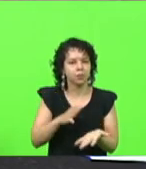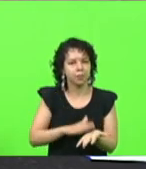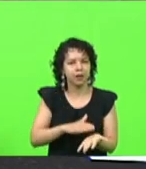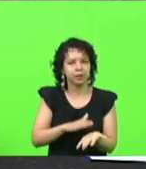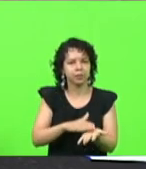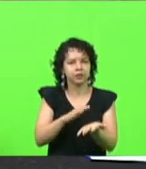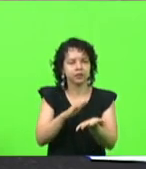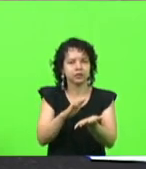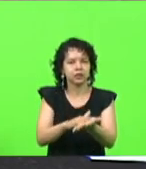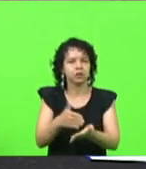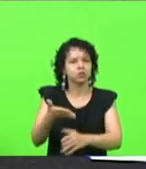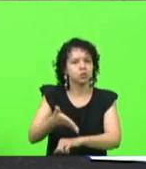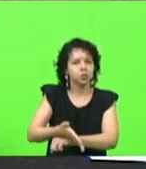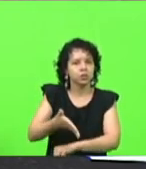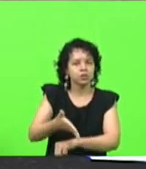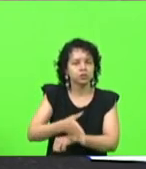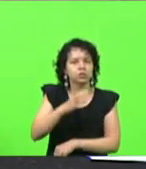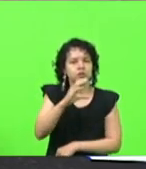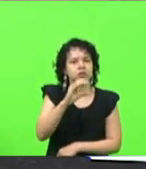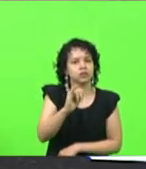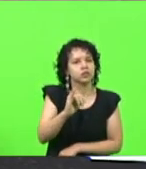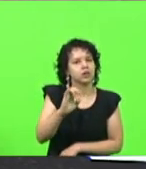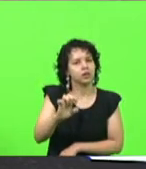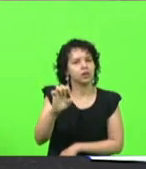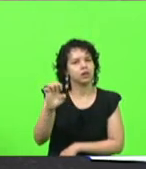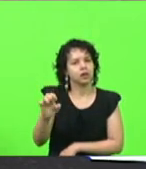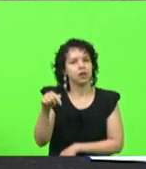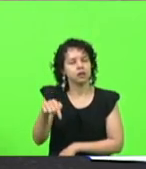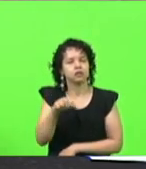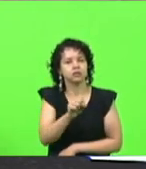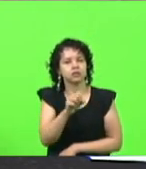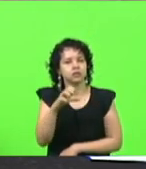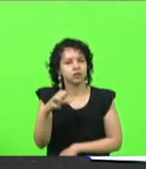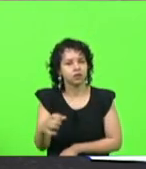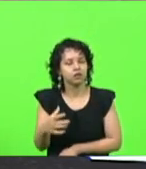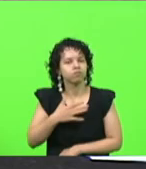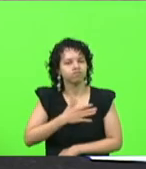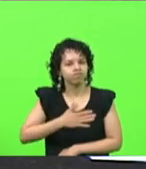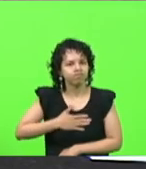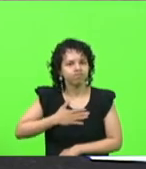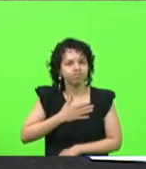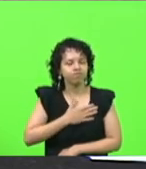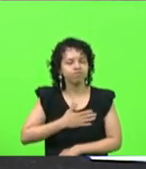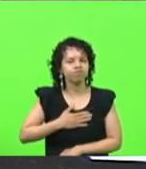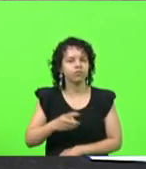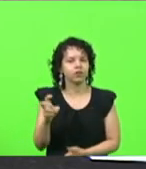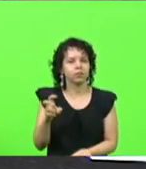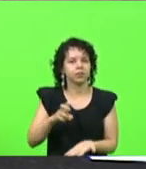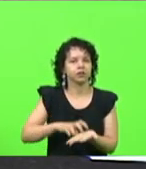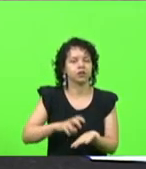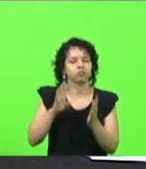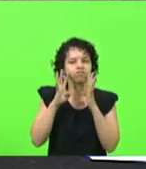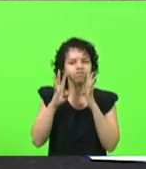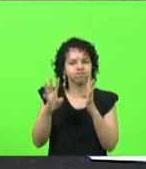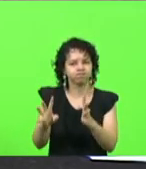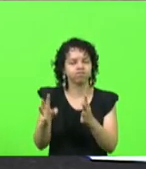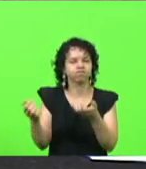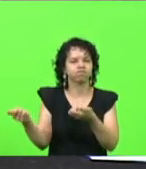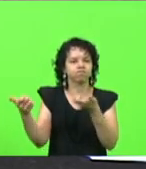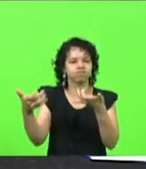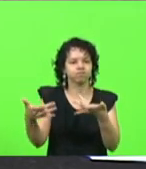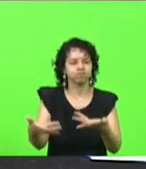a atuação do CIE em Santa Catarina, e com muita satisfação os ouviremos nesta manhã. As notas negativas,